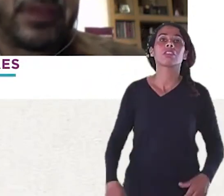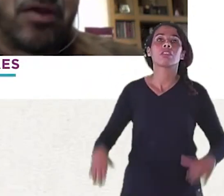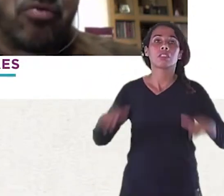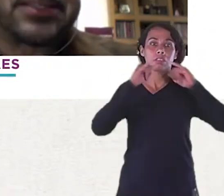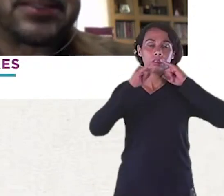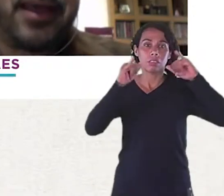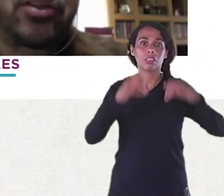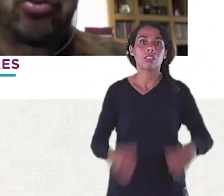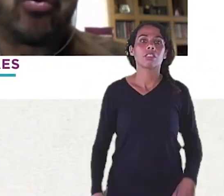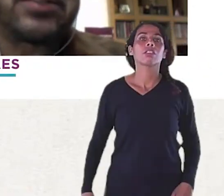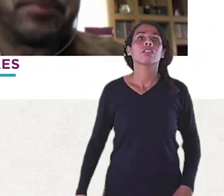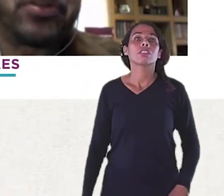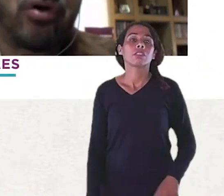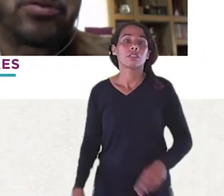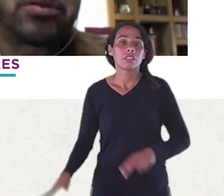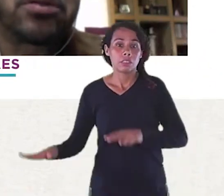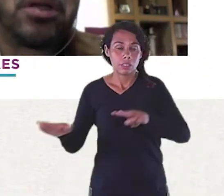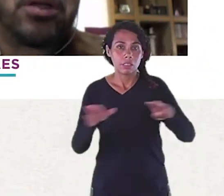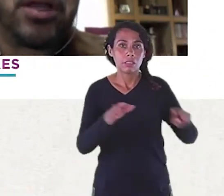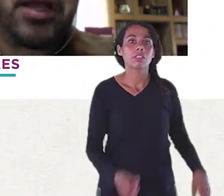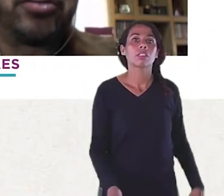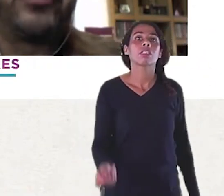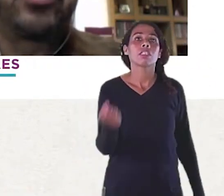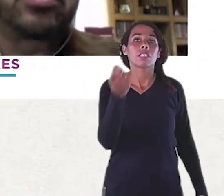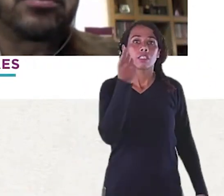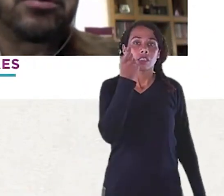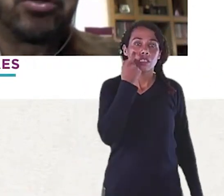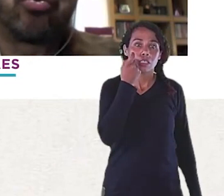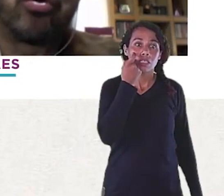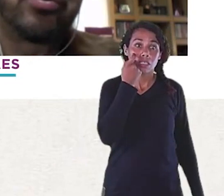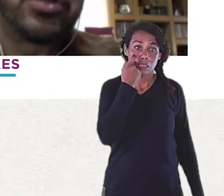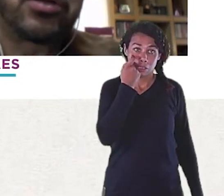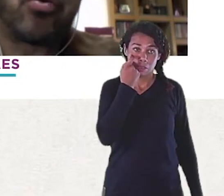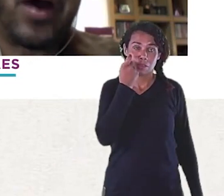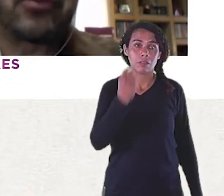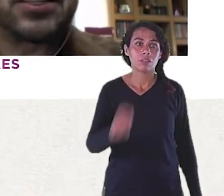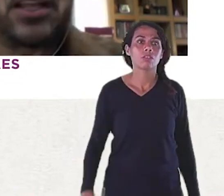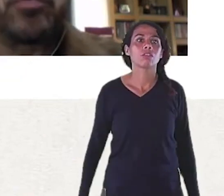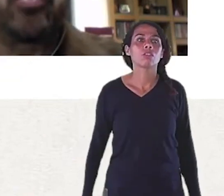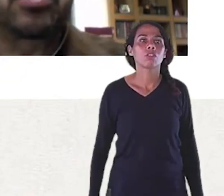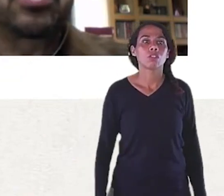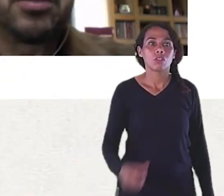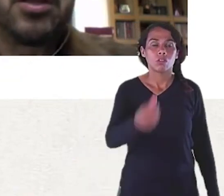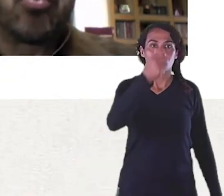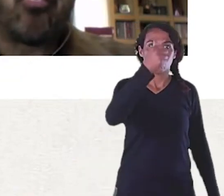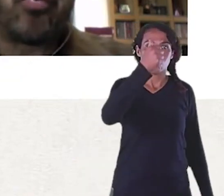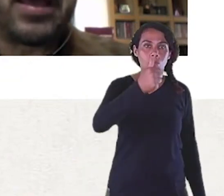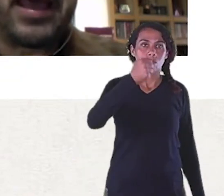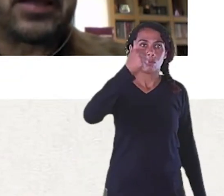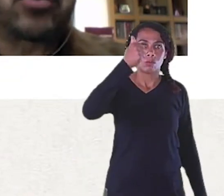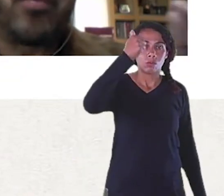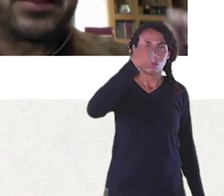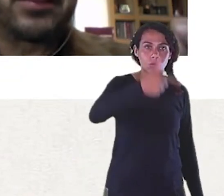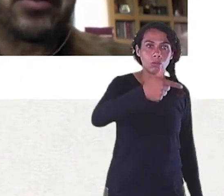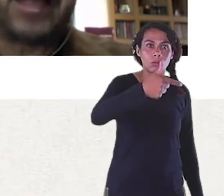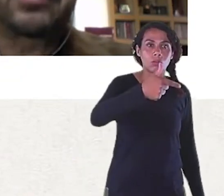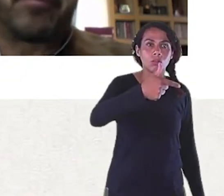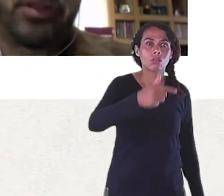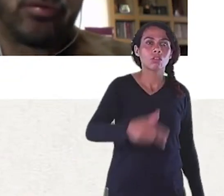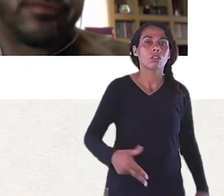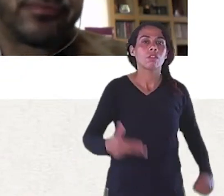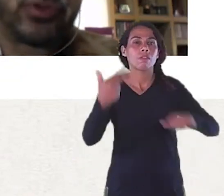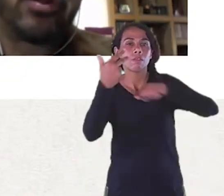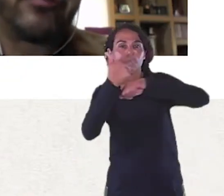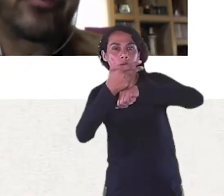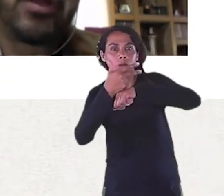Instagram Uma série De 12 episódios De vídeos De em torno De 4 a 7 minutos Comentando